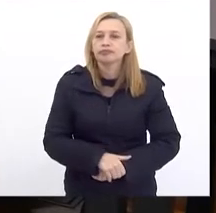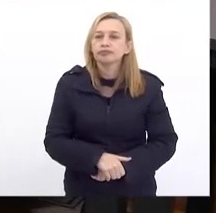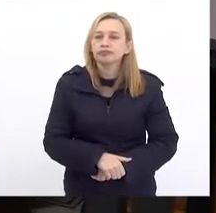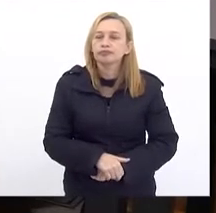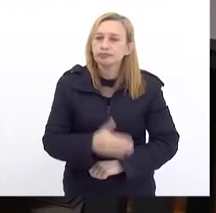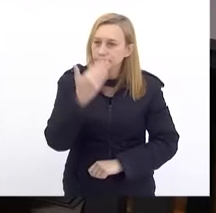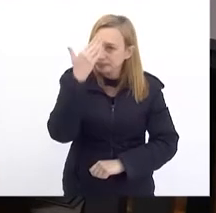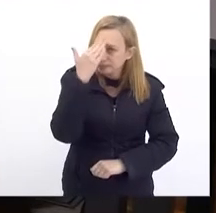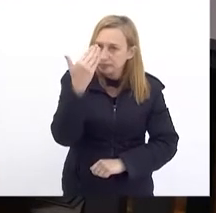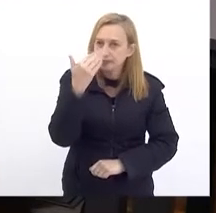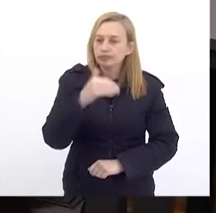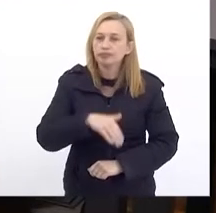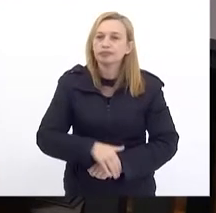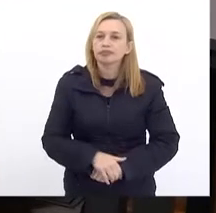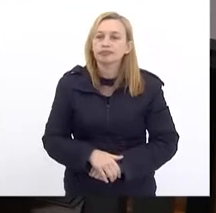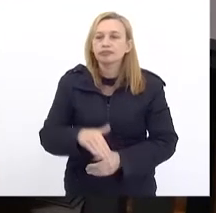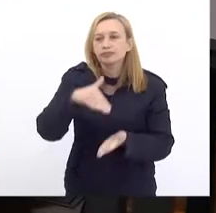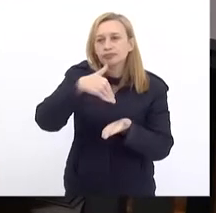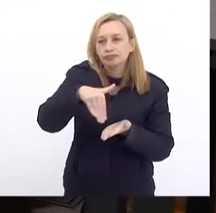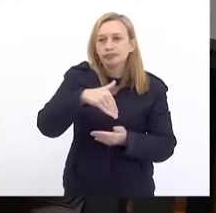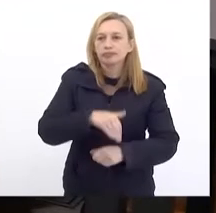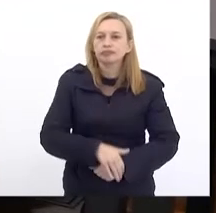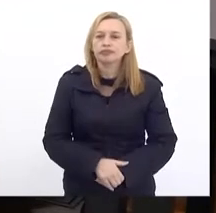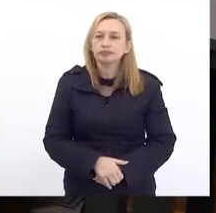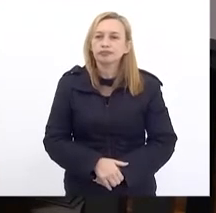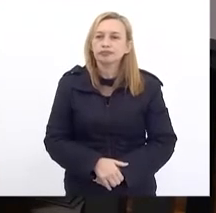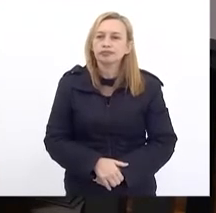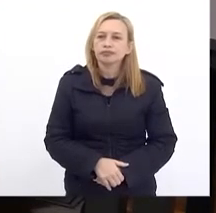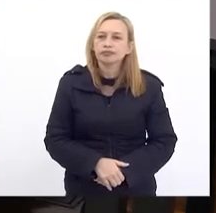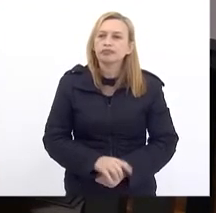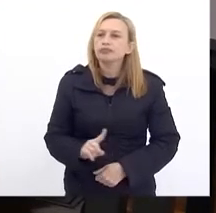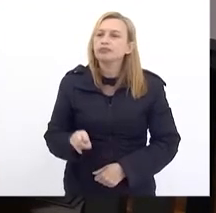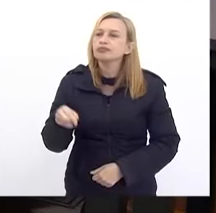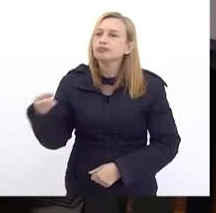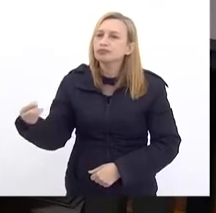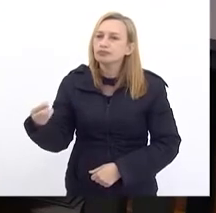Obrigado Secretário Mais